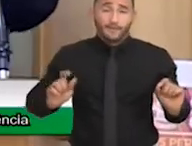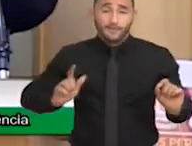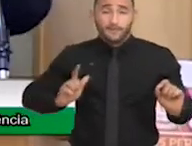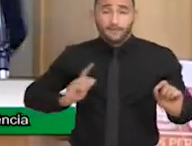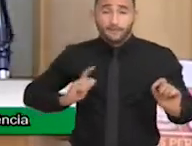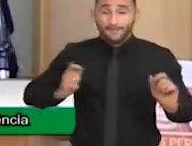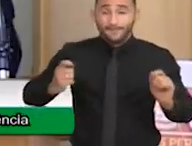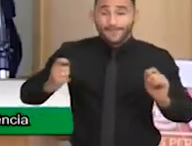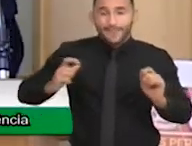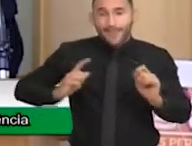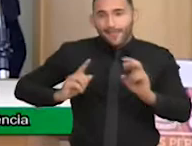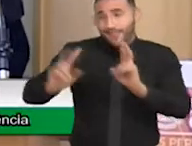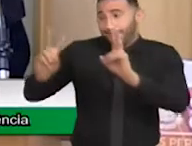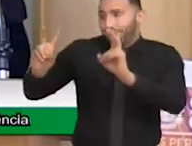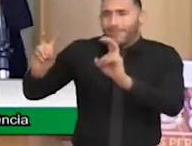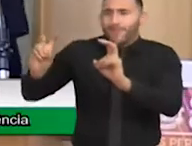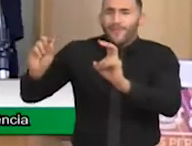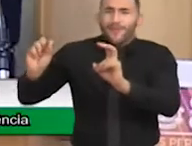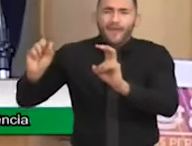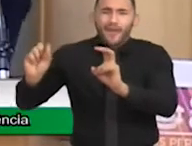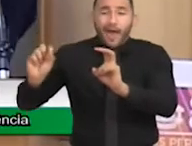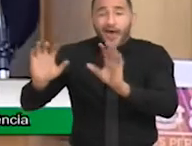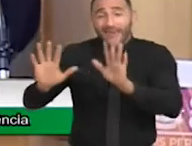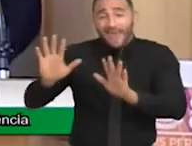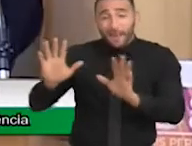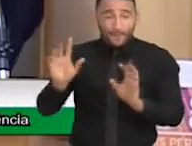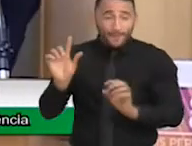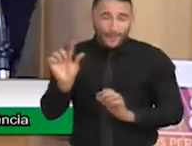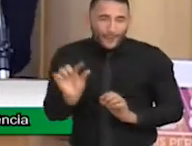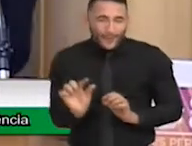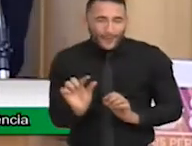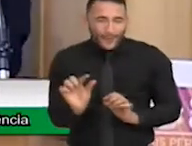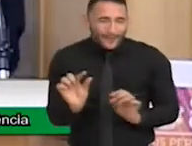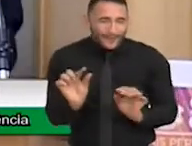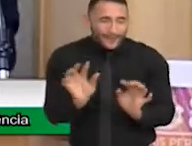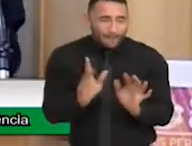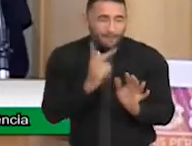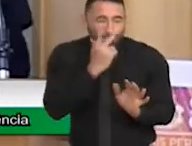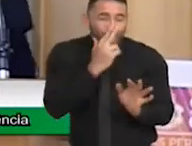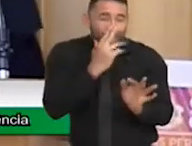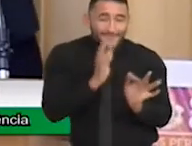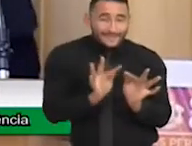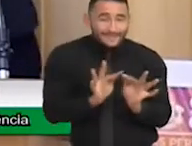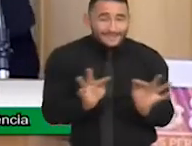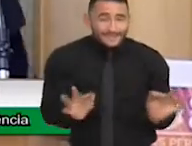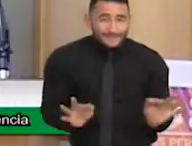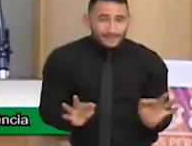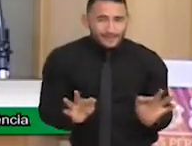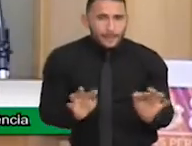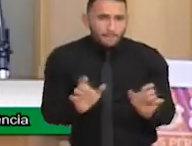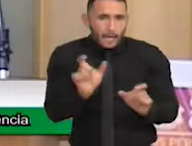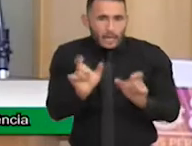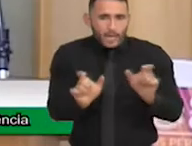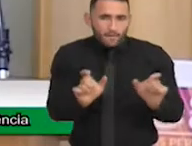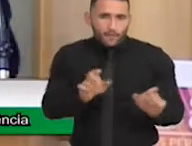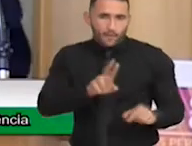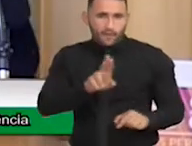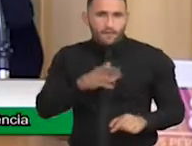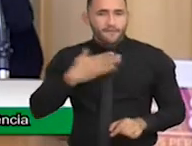isso, que é pouquinho, simples. Vou resumir aqui com palavras mais fáceis.